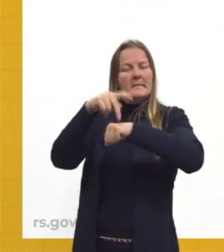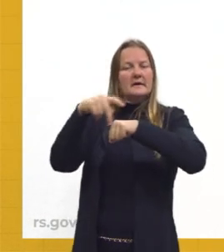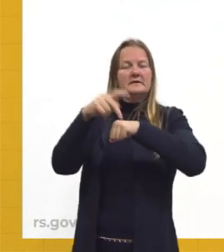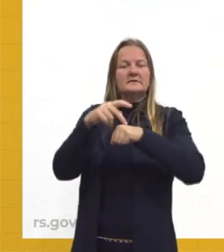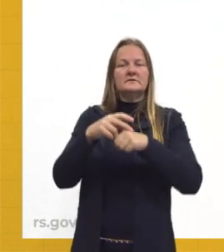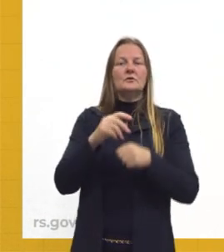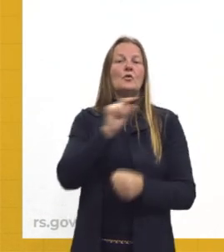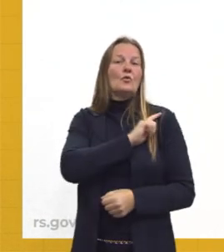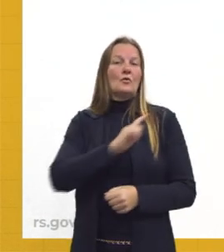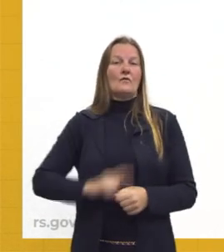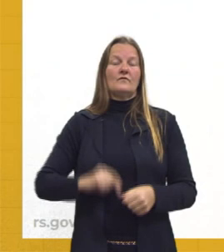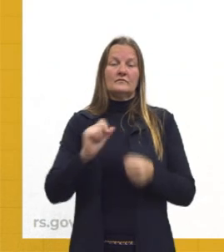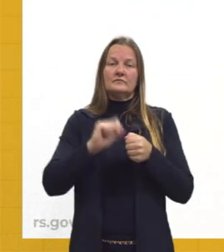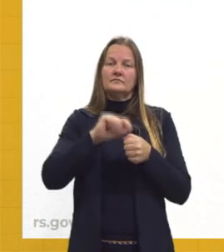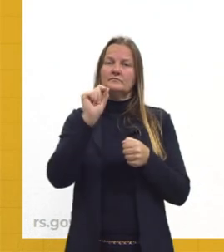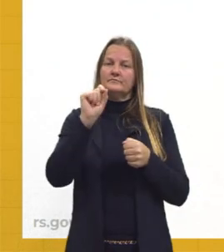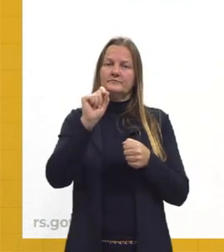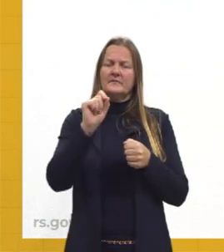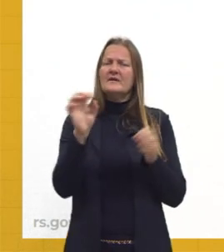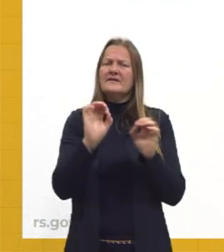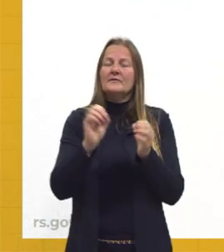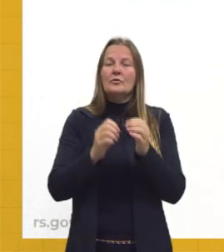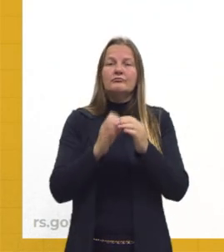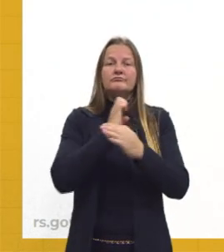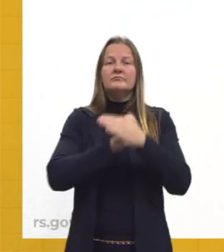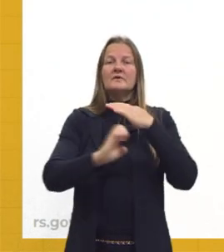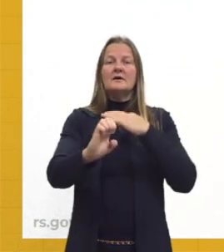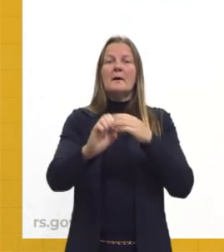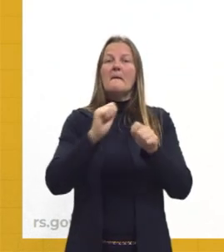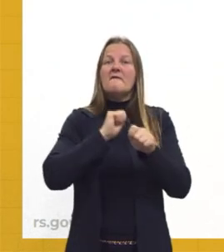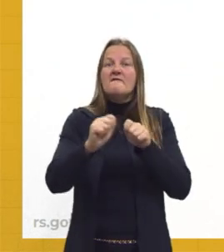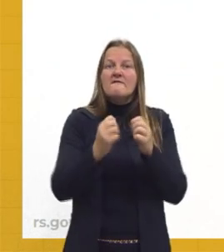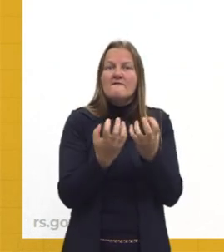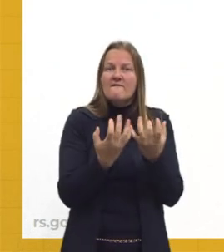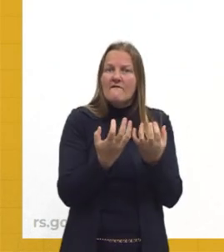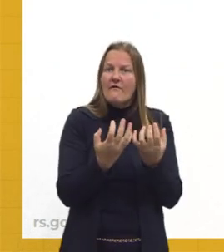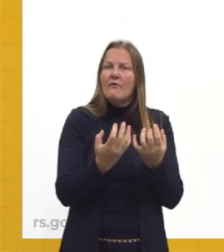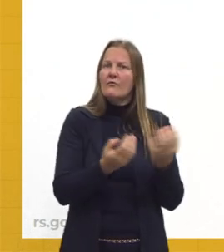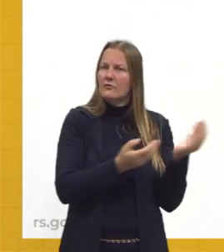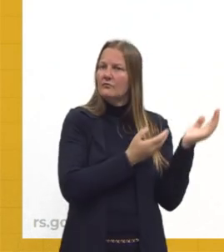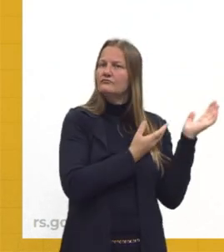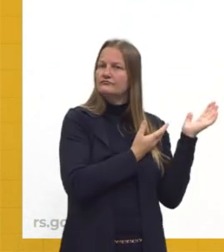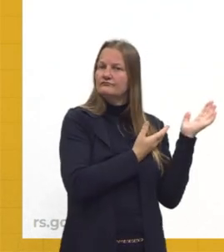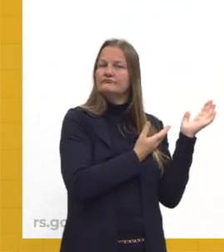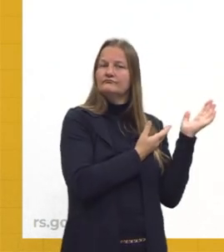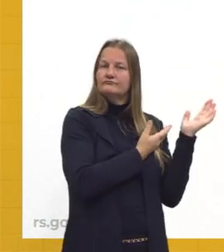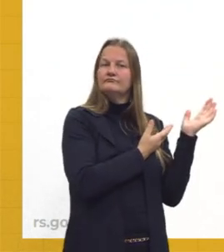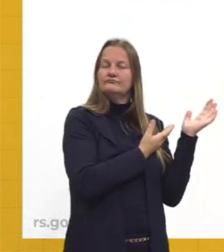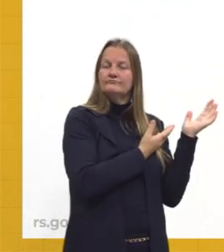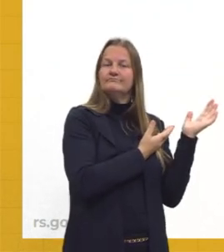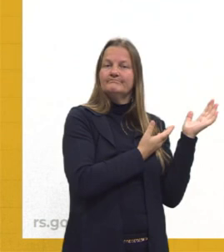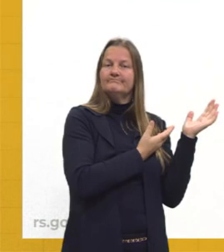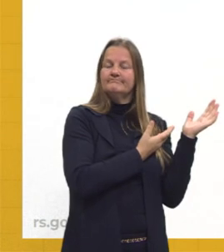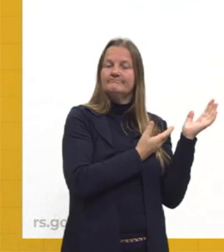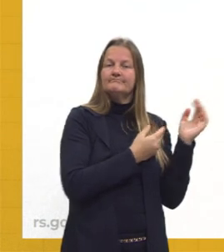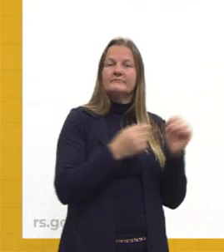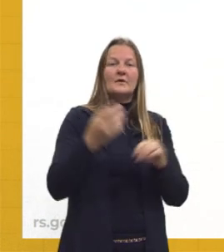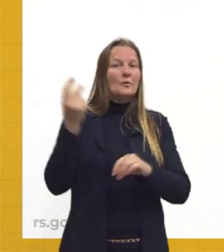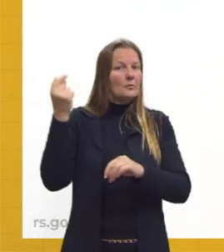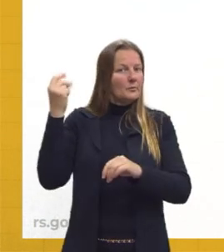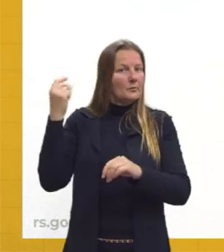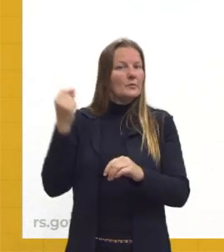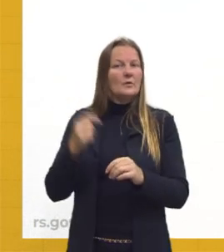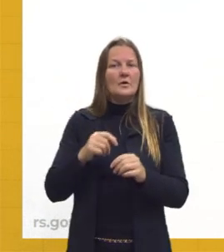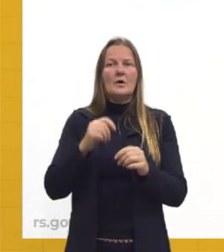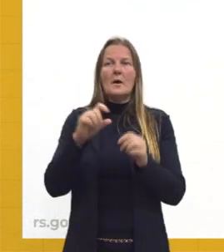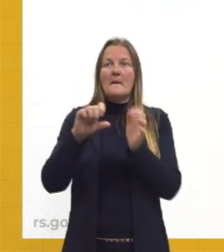justamente não exportar e queimar esse café, ó, certo? Aqui tem fotos da época, né, a primeira